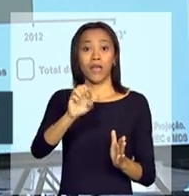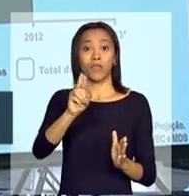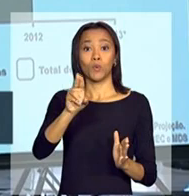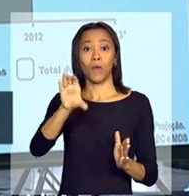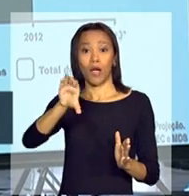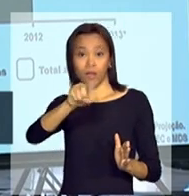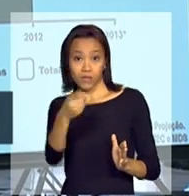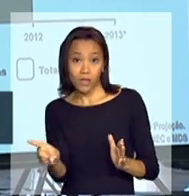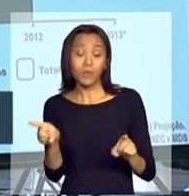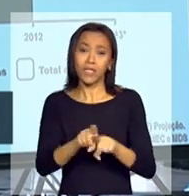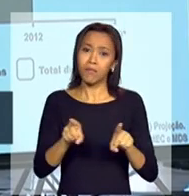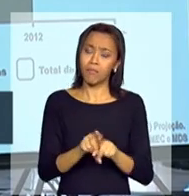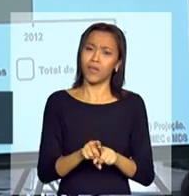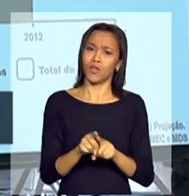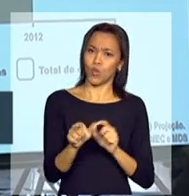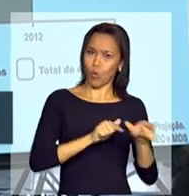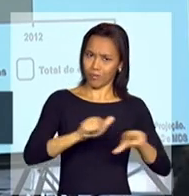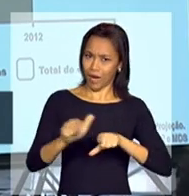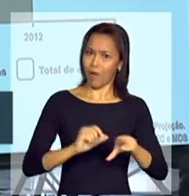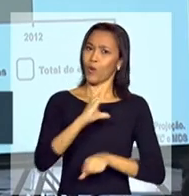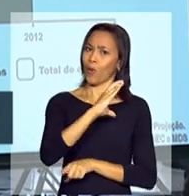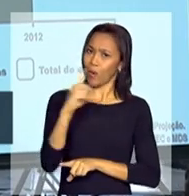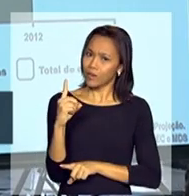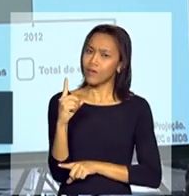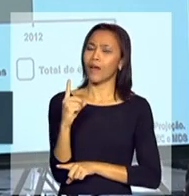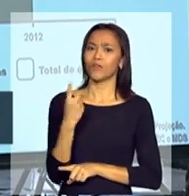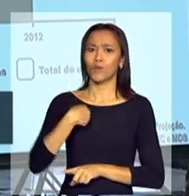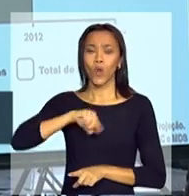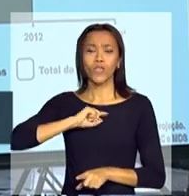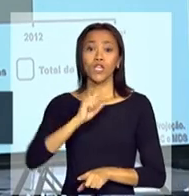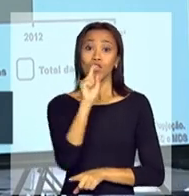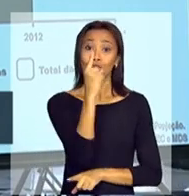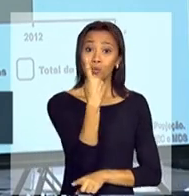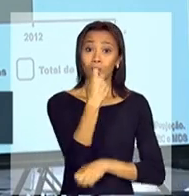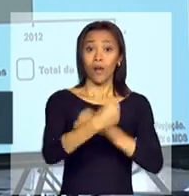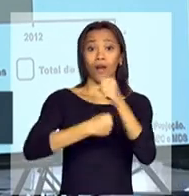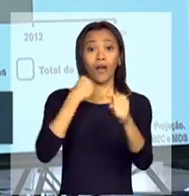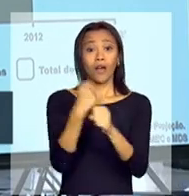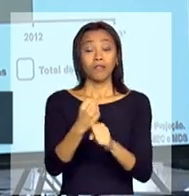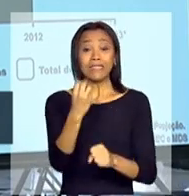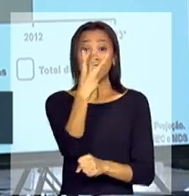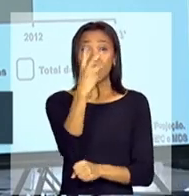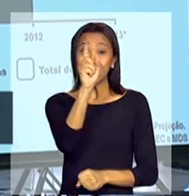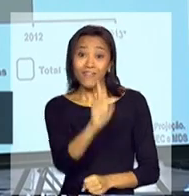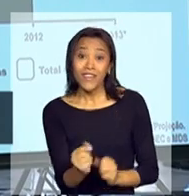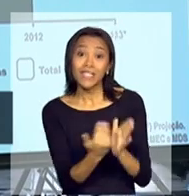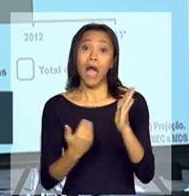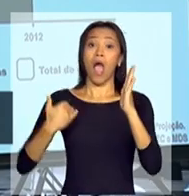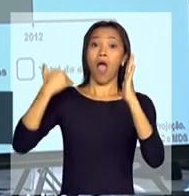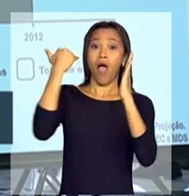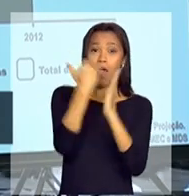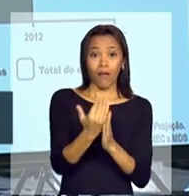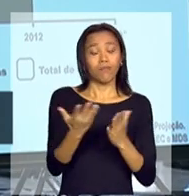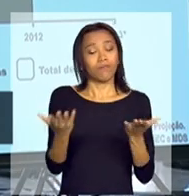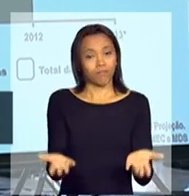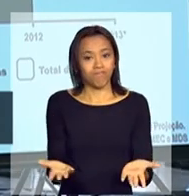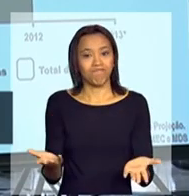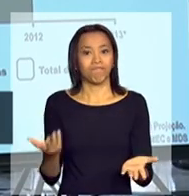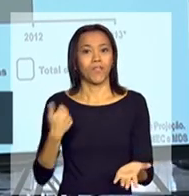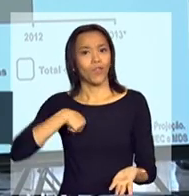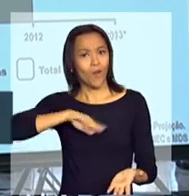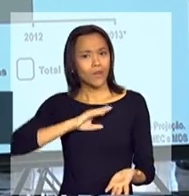com uma ação coordenada, nós conseguimos, em um ano, triplicar o número de escolas. Esse é o potencial que está aberto para nós,